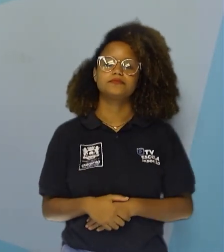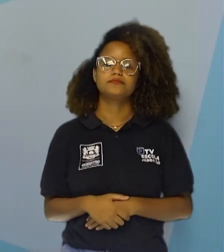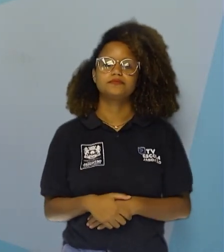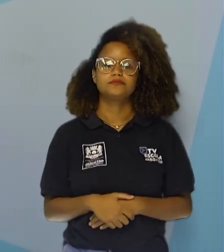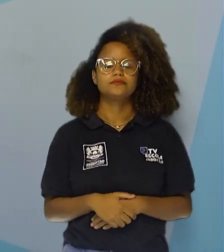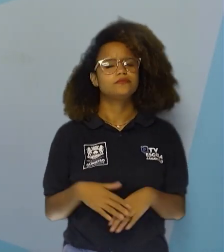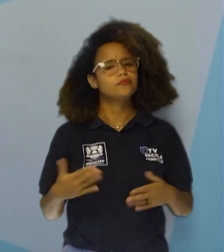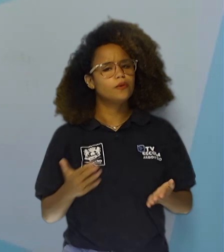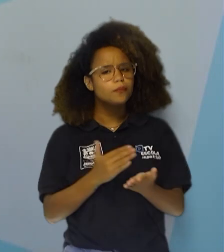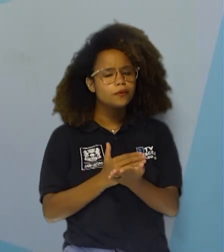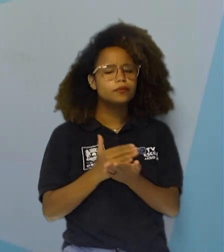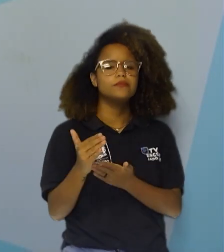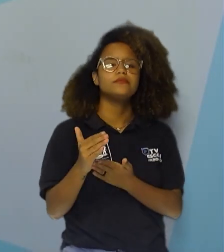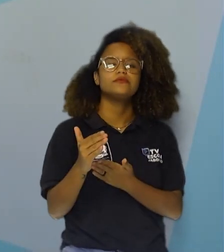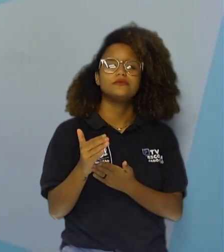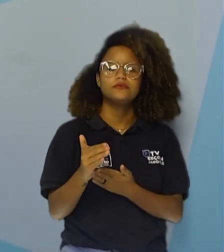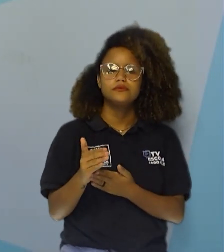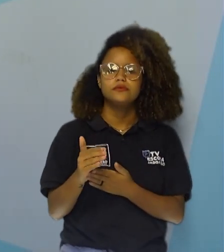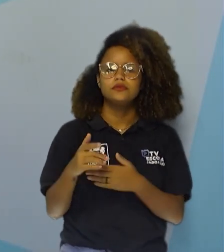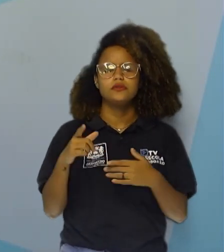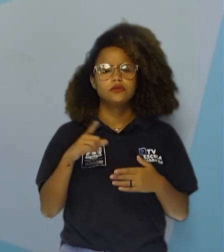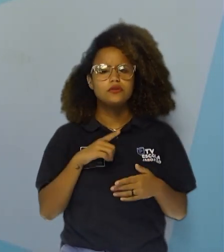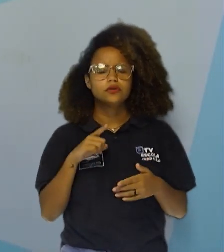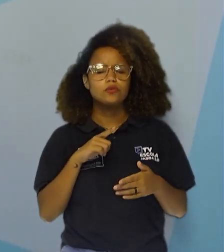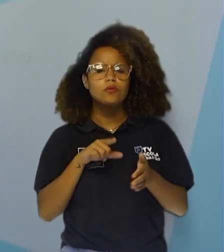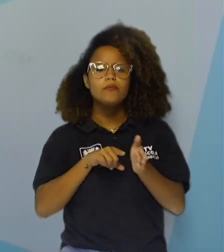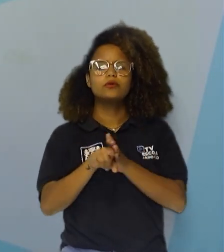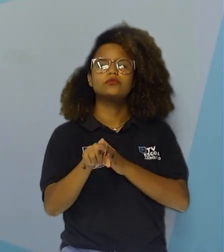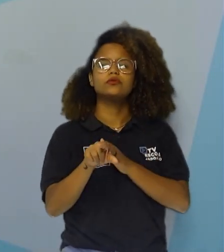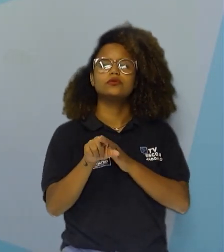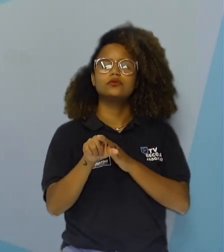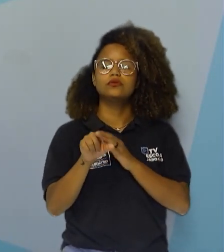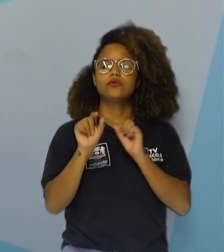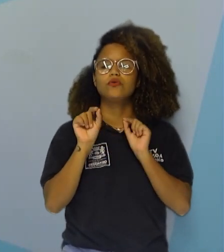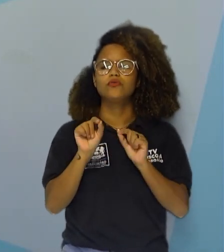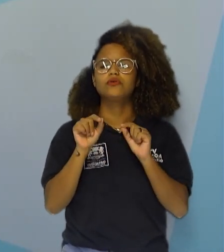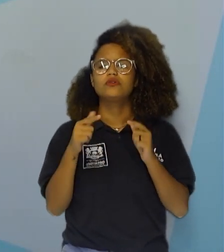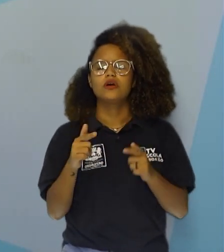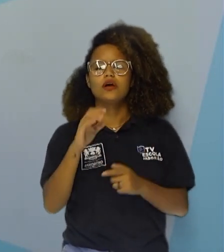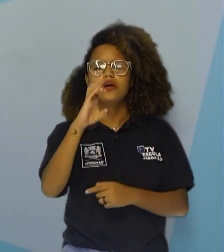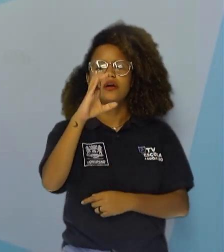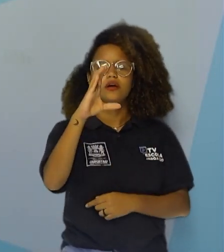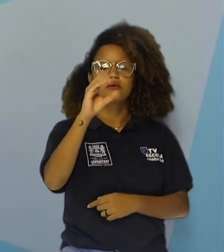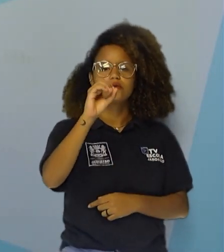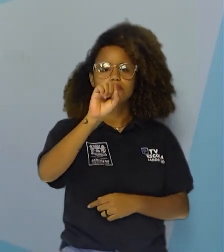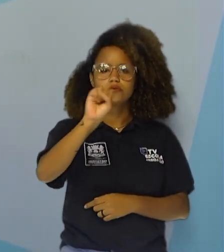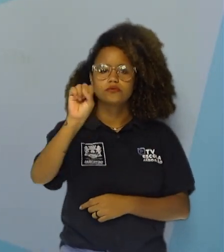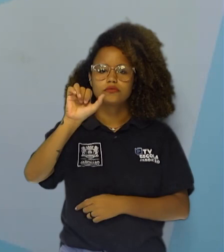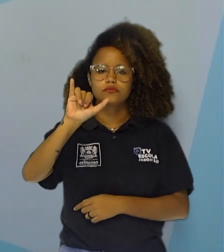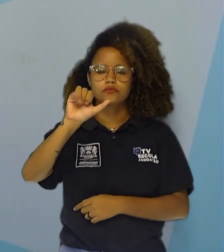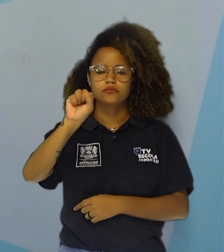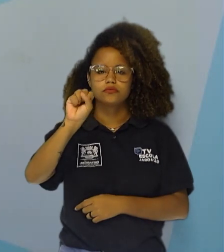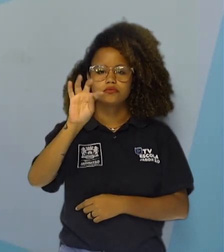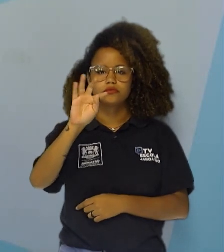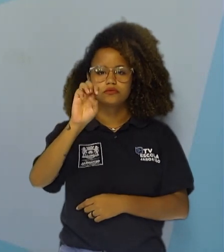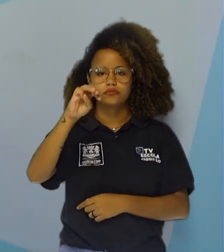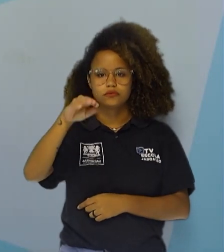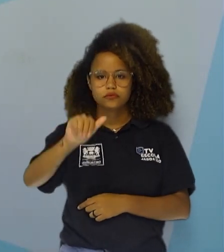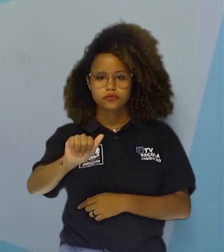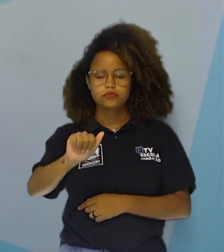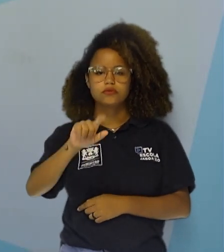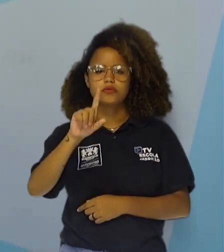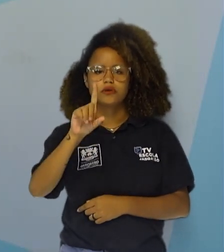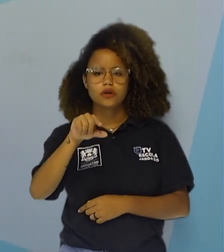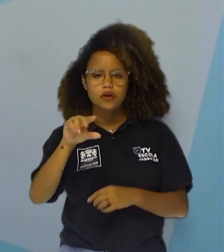Para começar, a gente começou com a pergunta, o que é ecossistema? O ecossistema é um